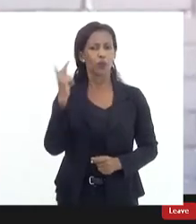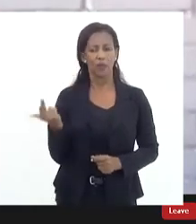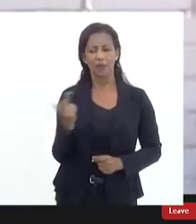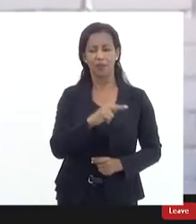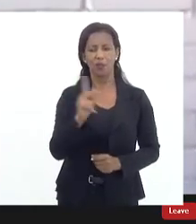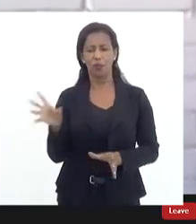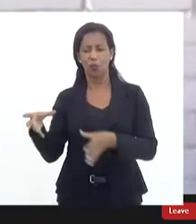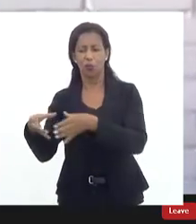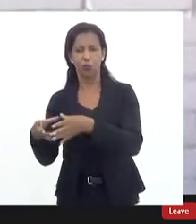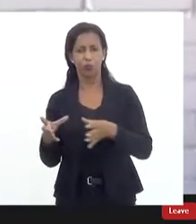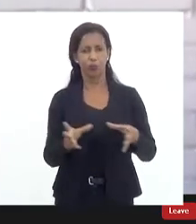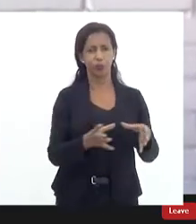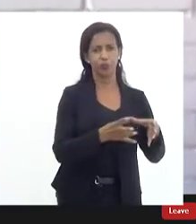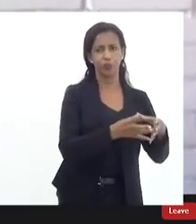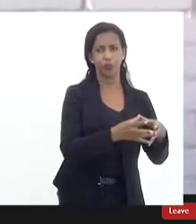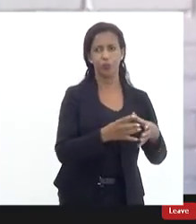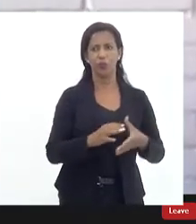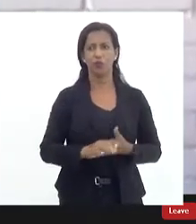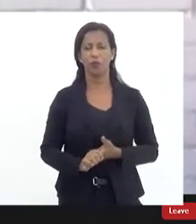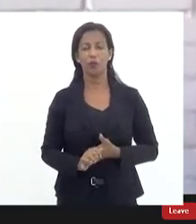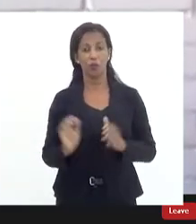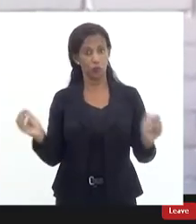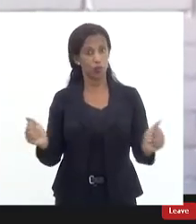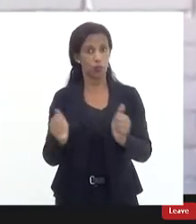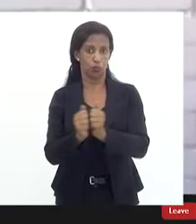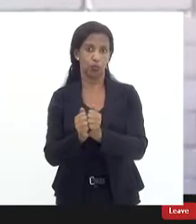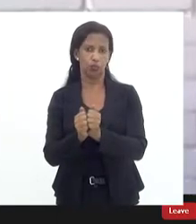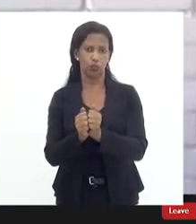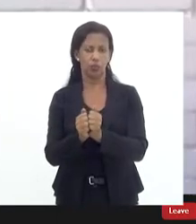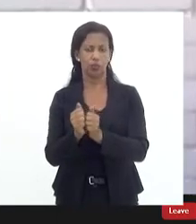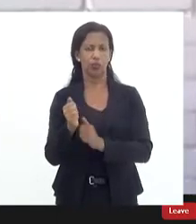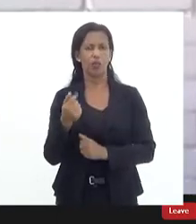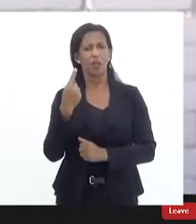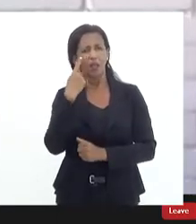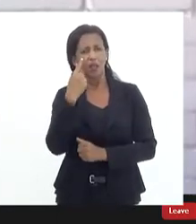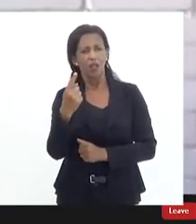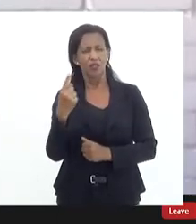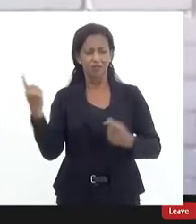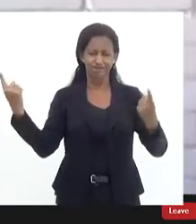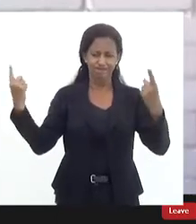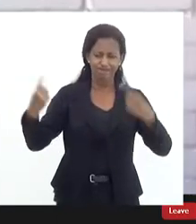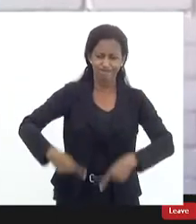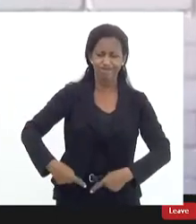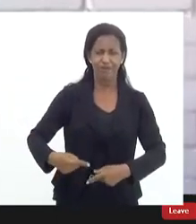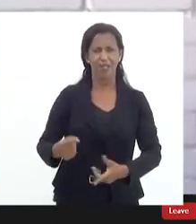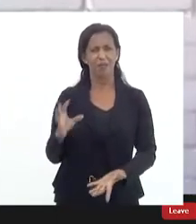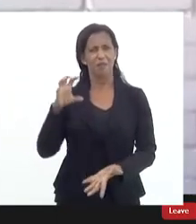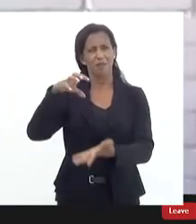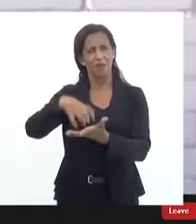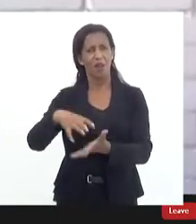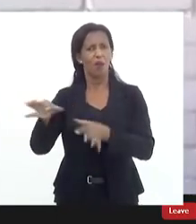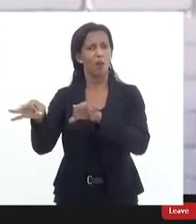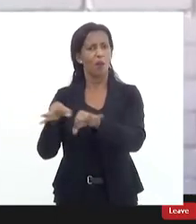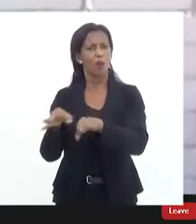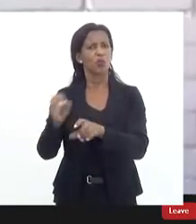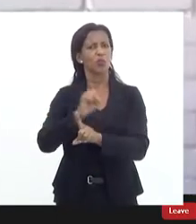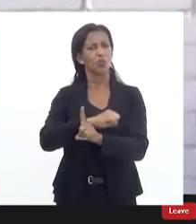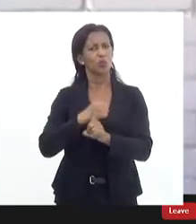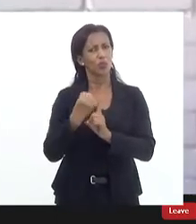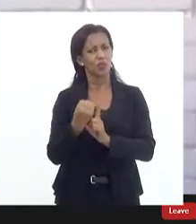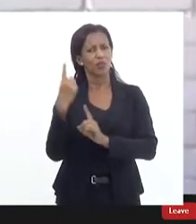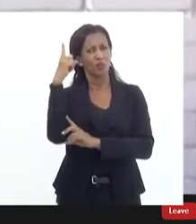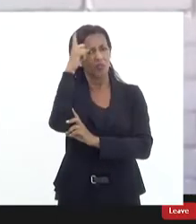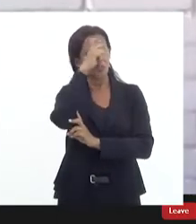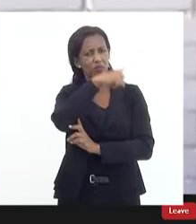comunidades funcionam juntas a gente vê ali enormes desafios para a implementação de projetos sociais na